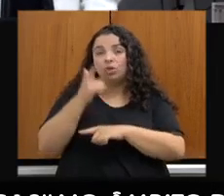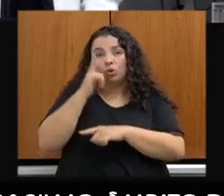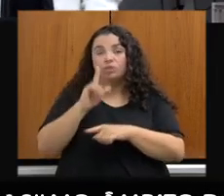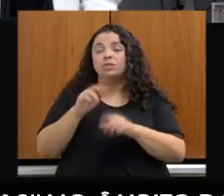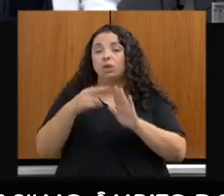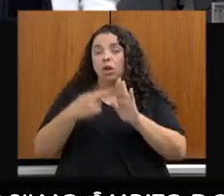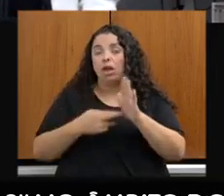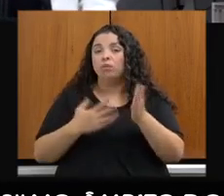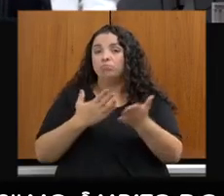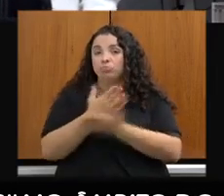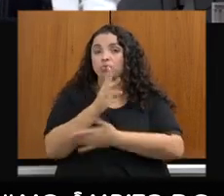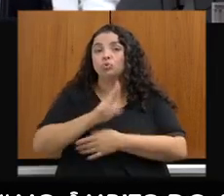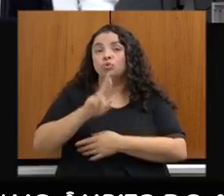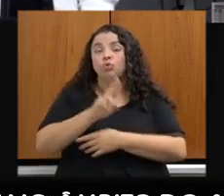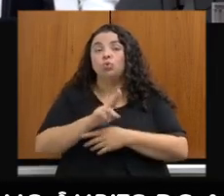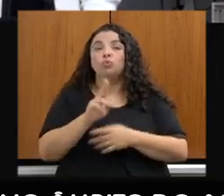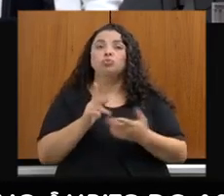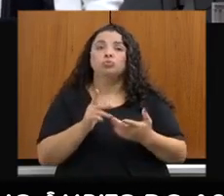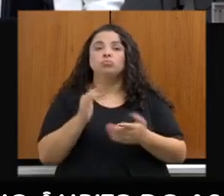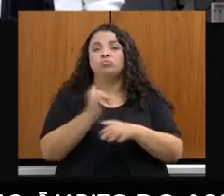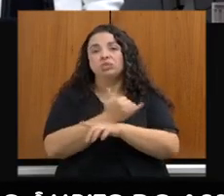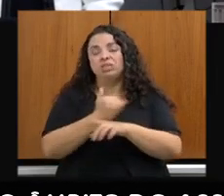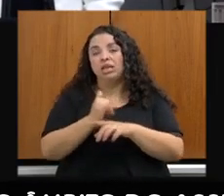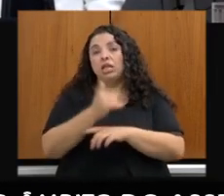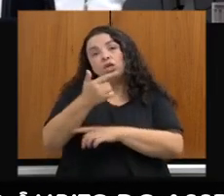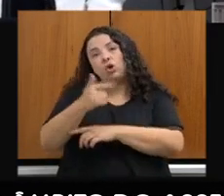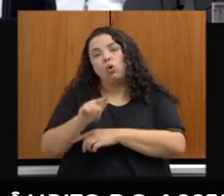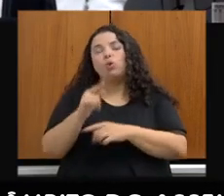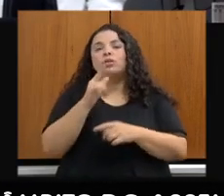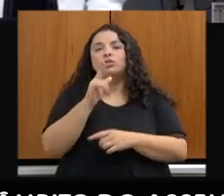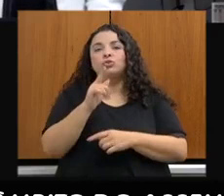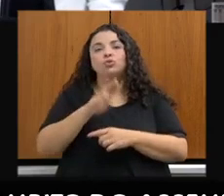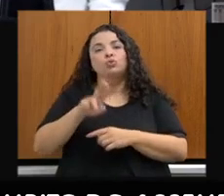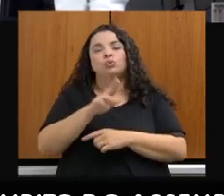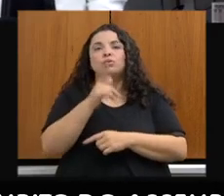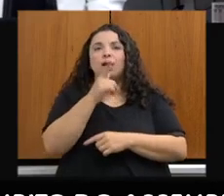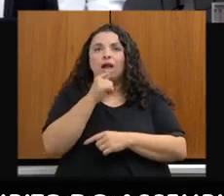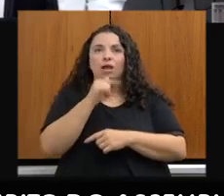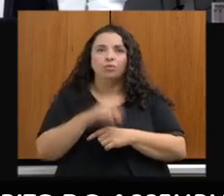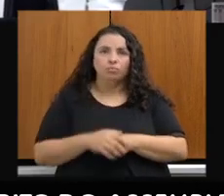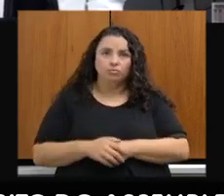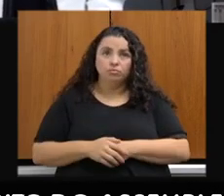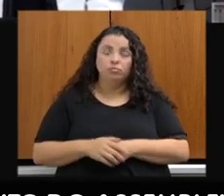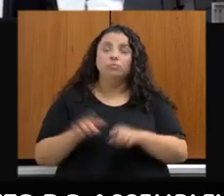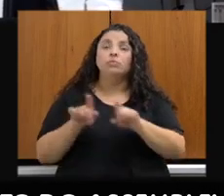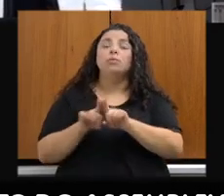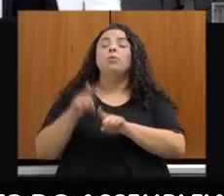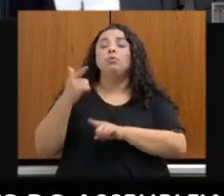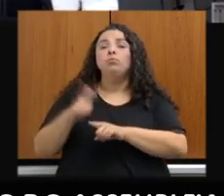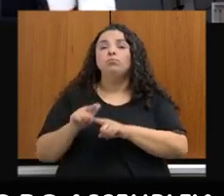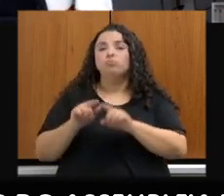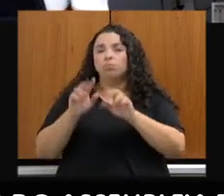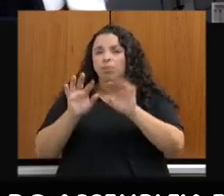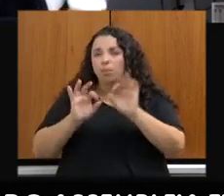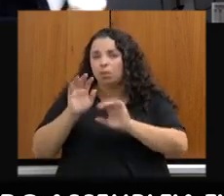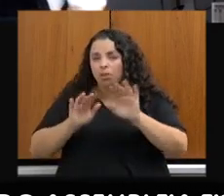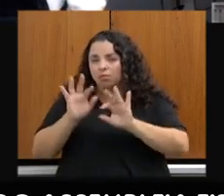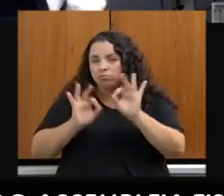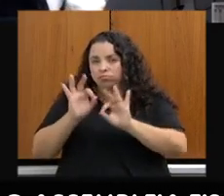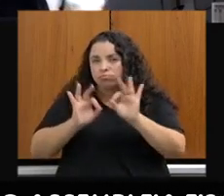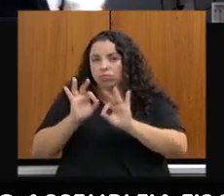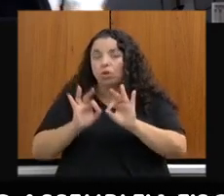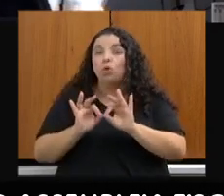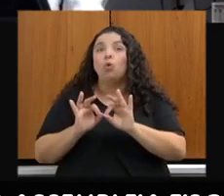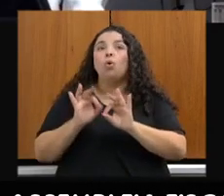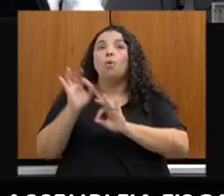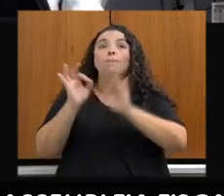alternativo de água. Por favor. Além disso, estamos em processo de elaboração do Plano Mineiro de Segurança Hídrica,